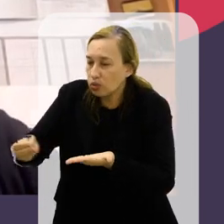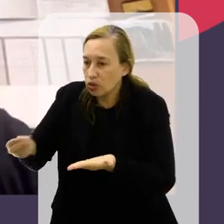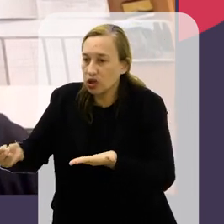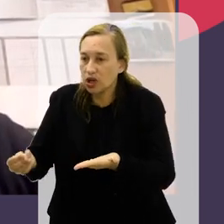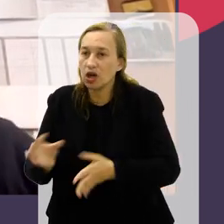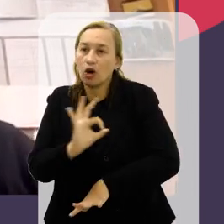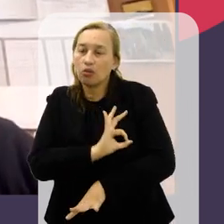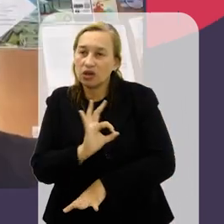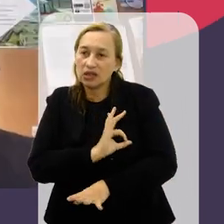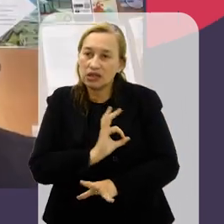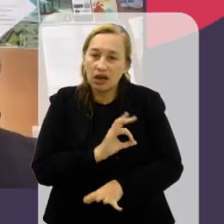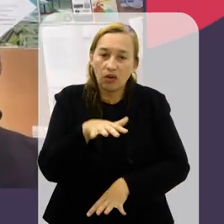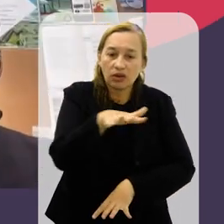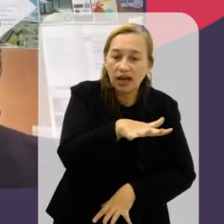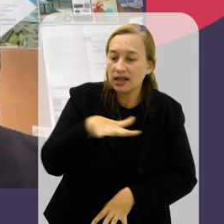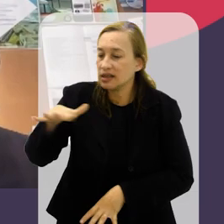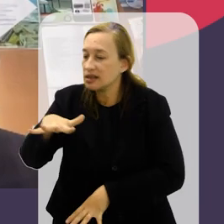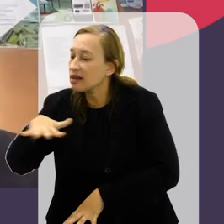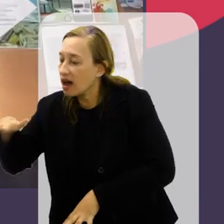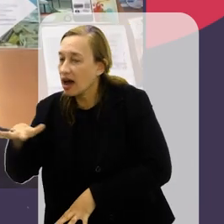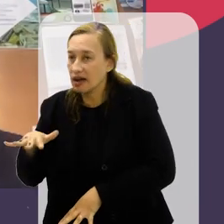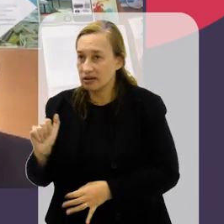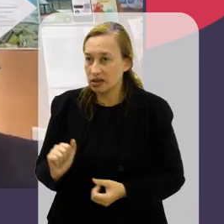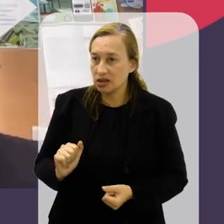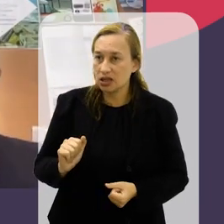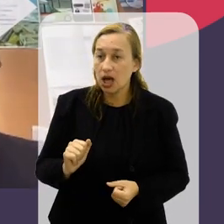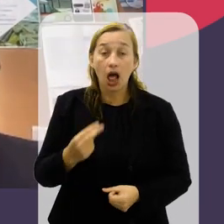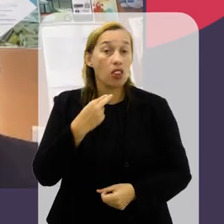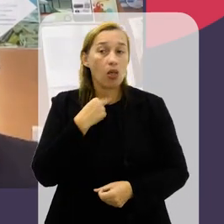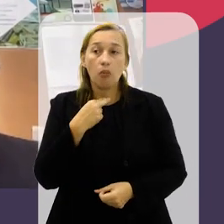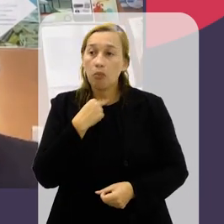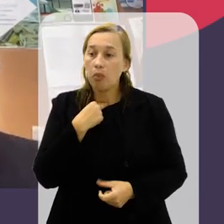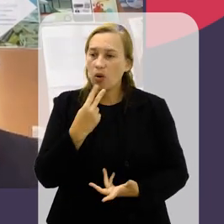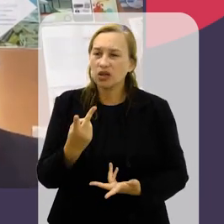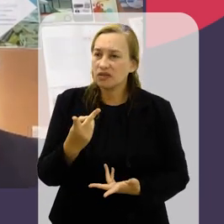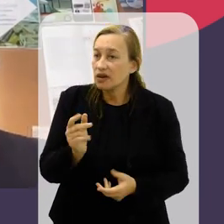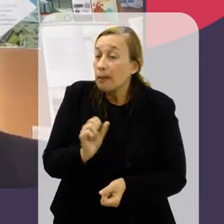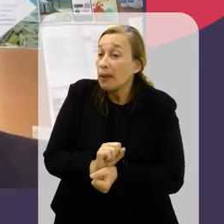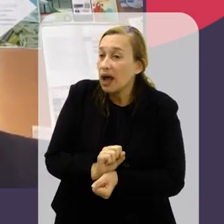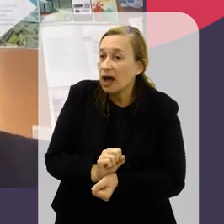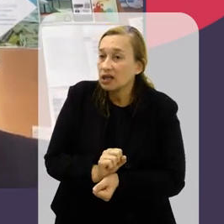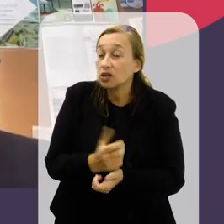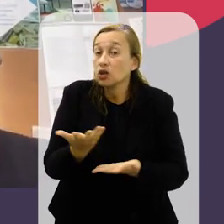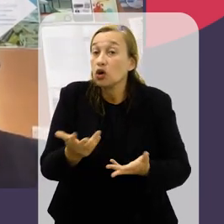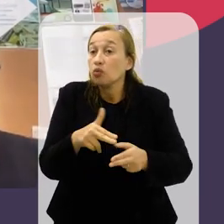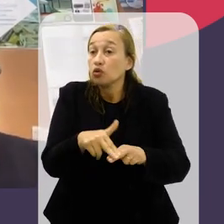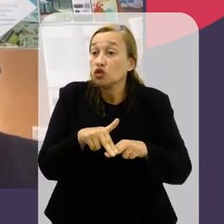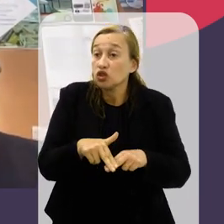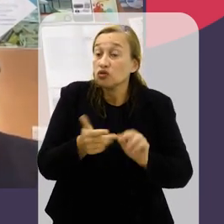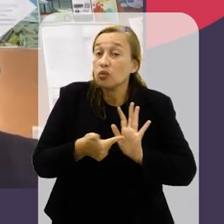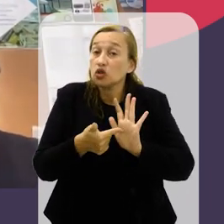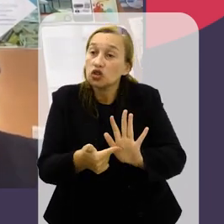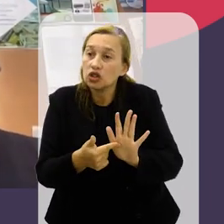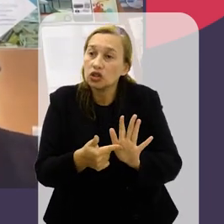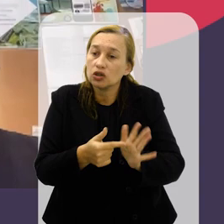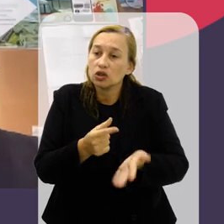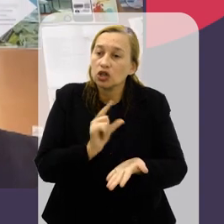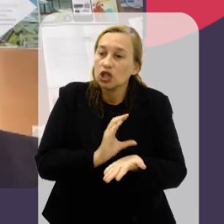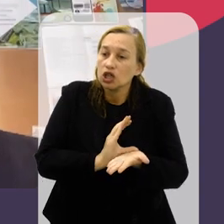onde vamos distribuir o policiamento pelo território de um município. Essas decisões não podem ficar,